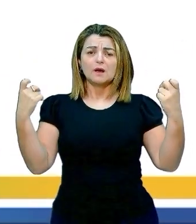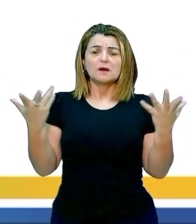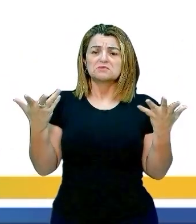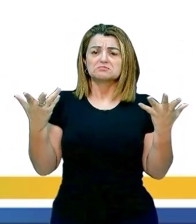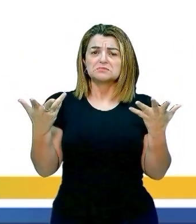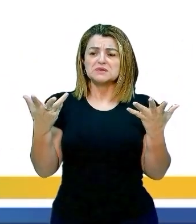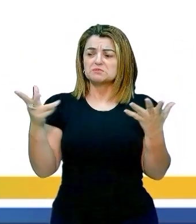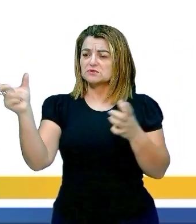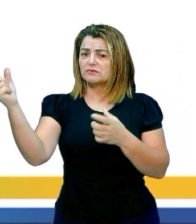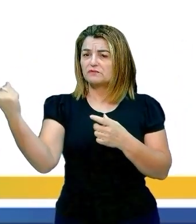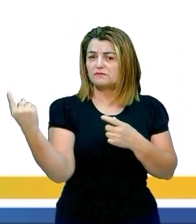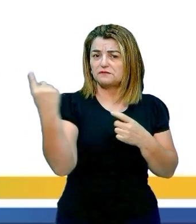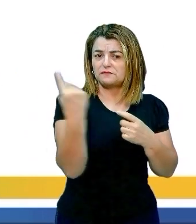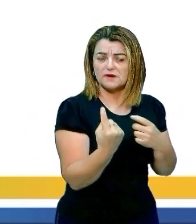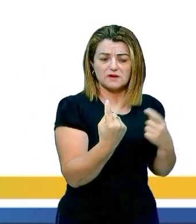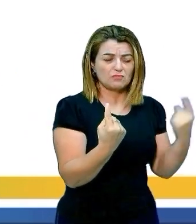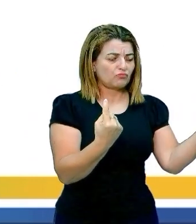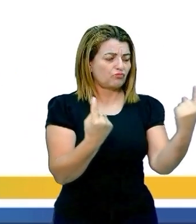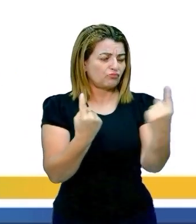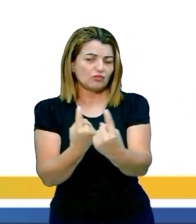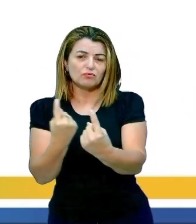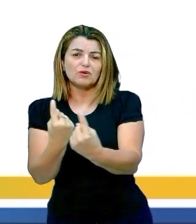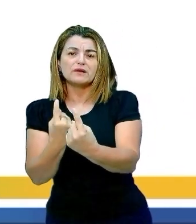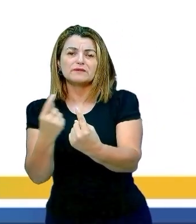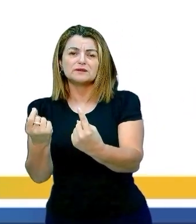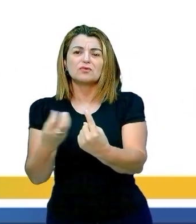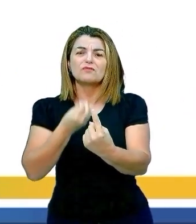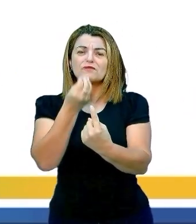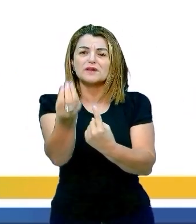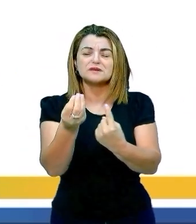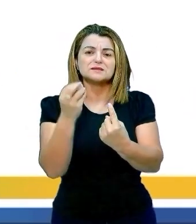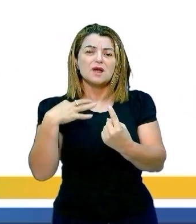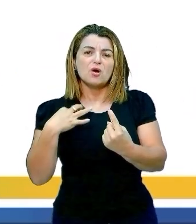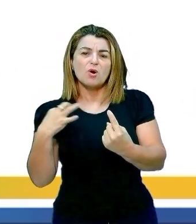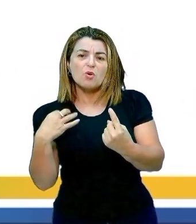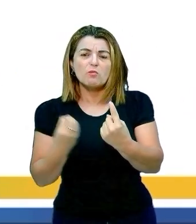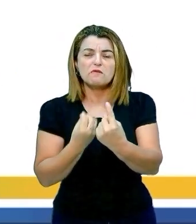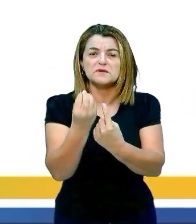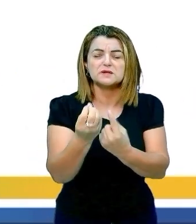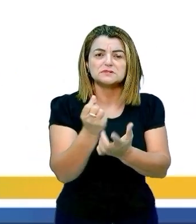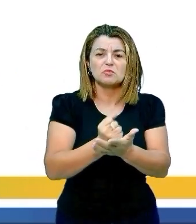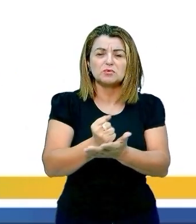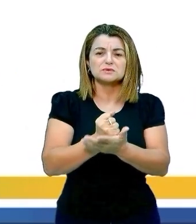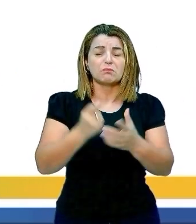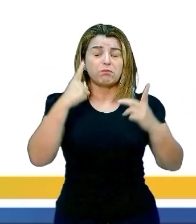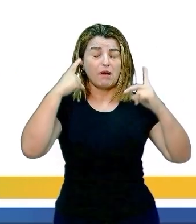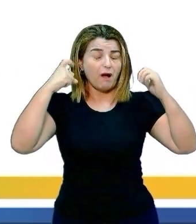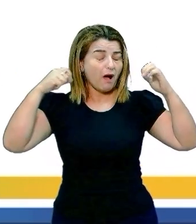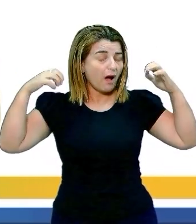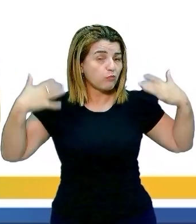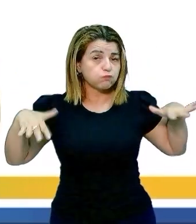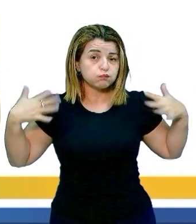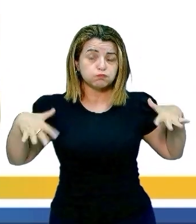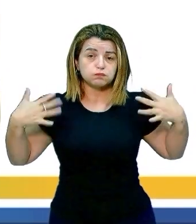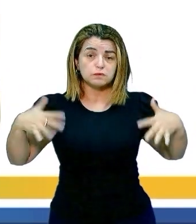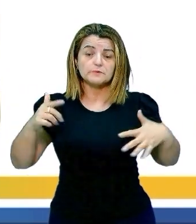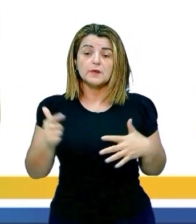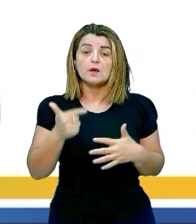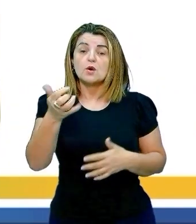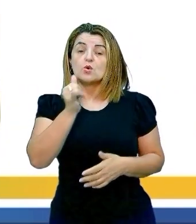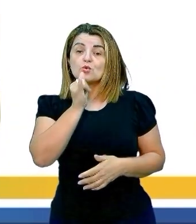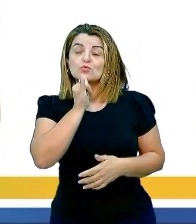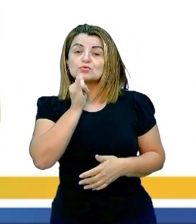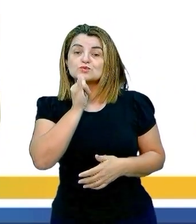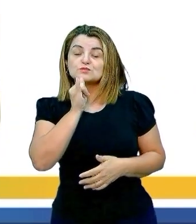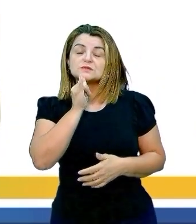um remédio, uma roupa, qualquer coisa desse jeito, e isso é poluição sonora. E o outro